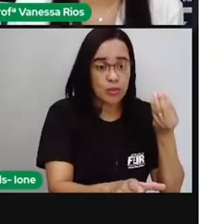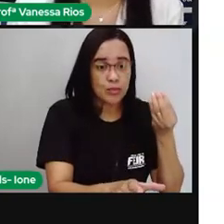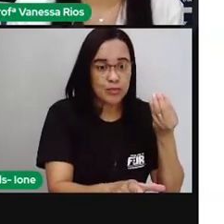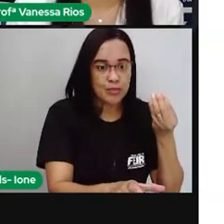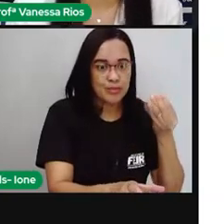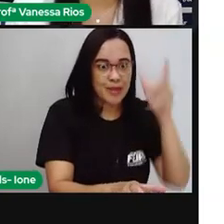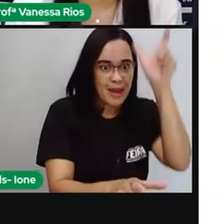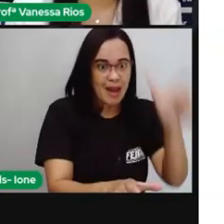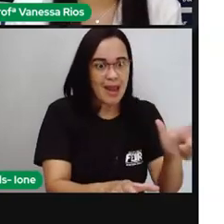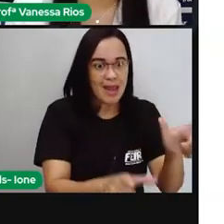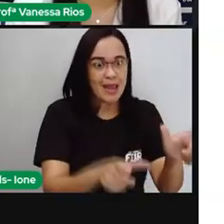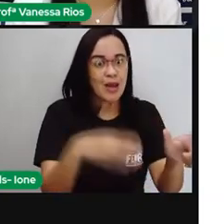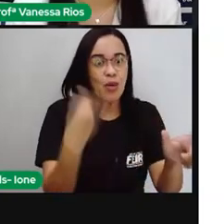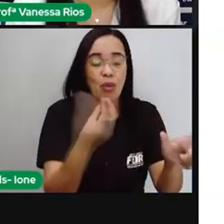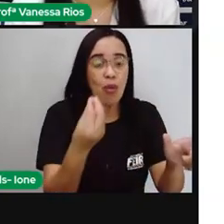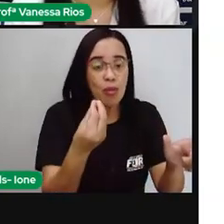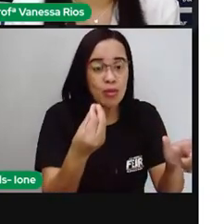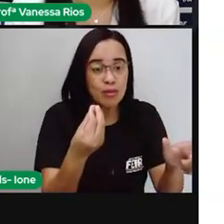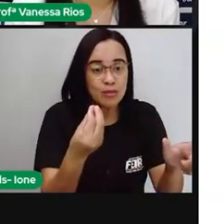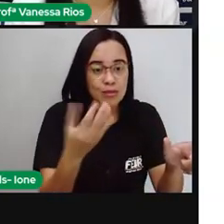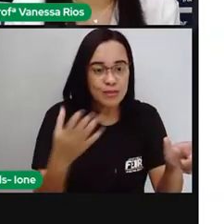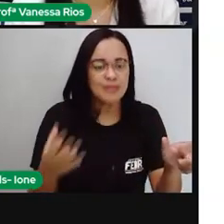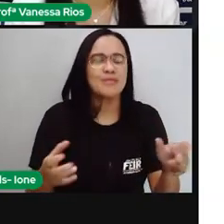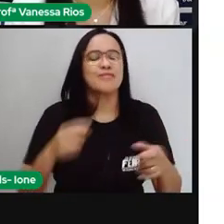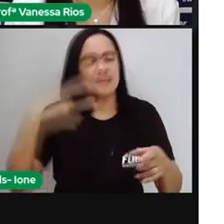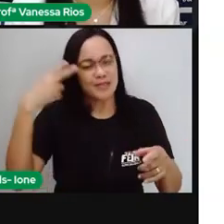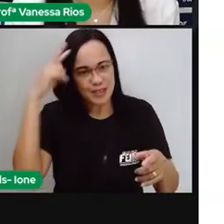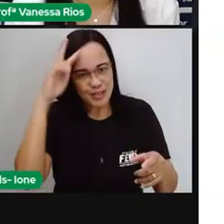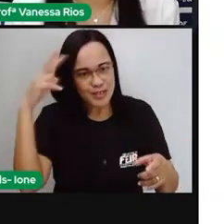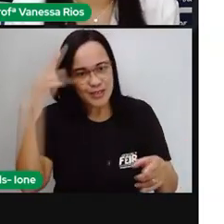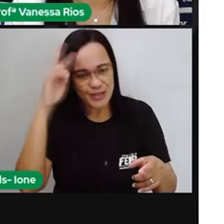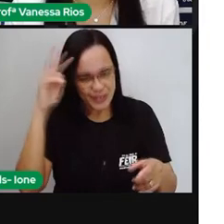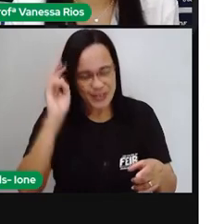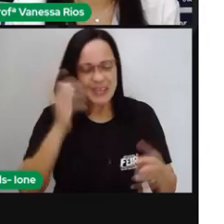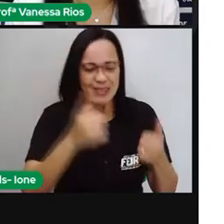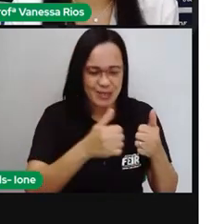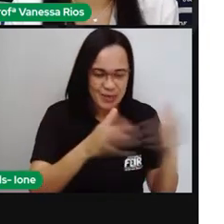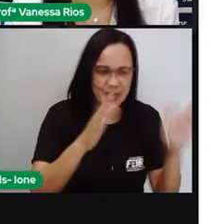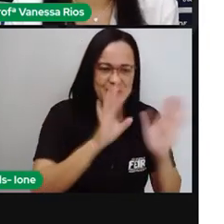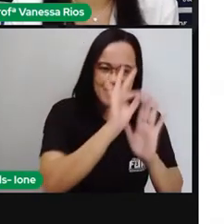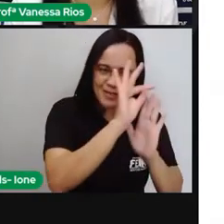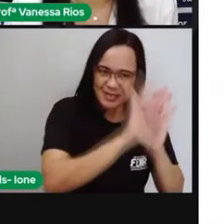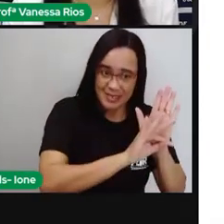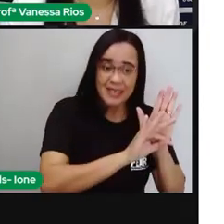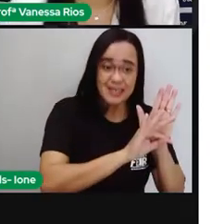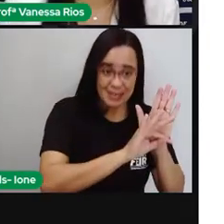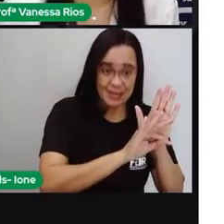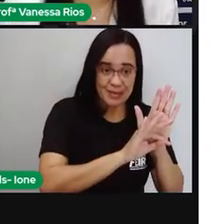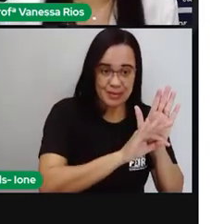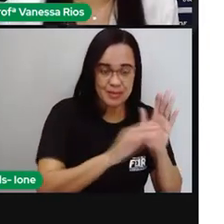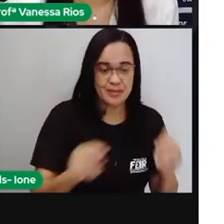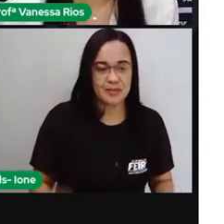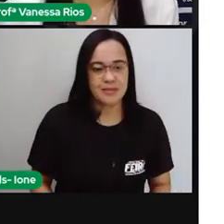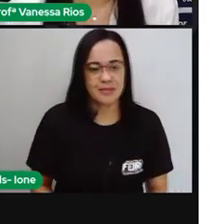personagem ou a personagem da história da biografia do texto que vai ser construído